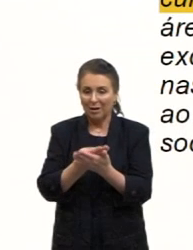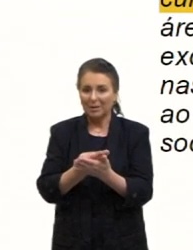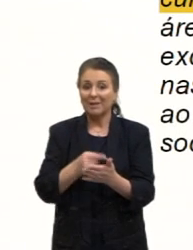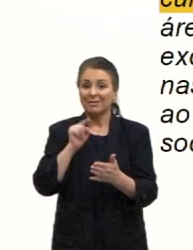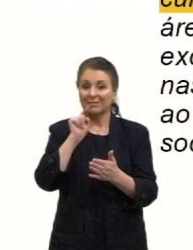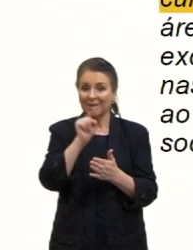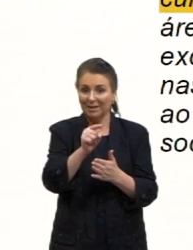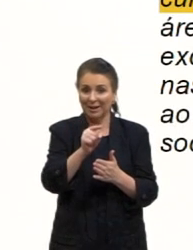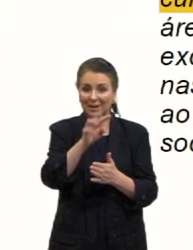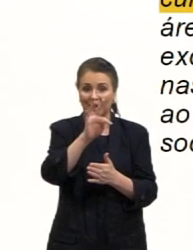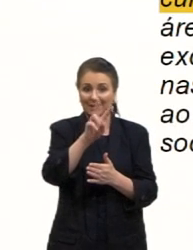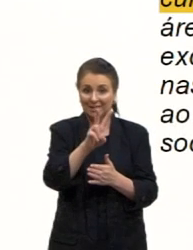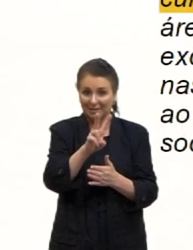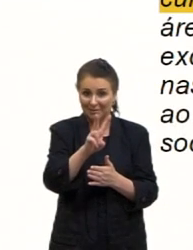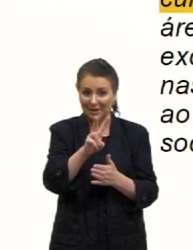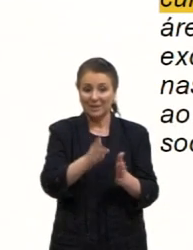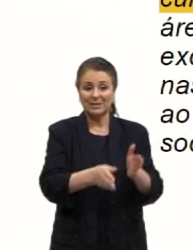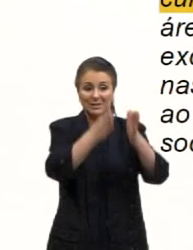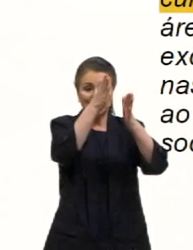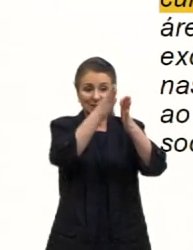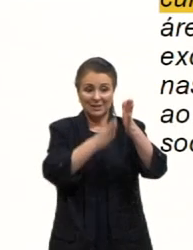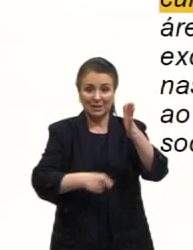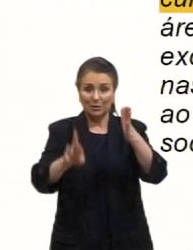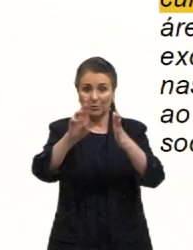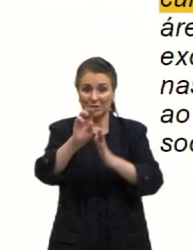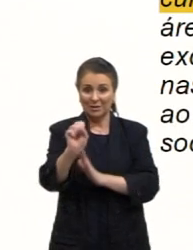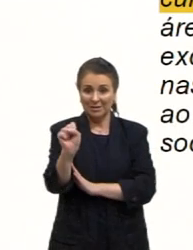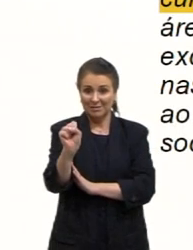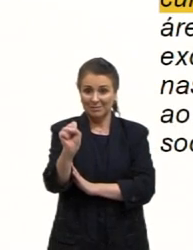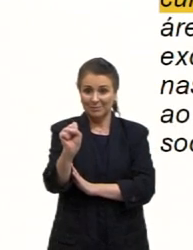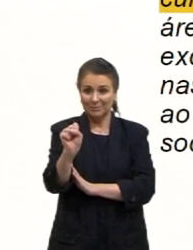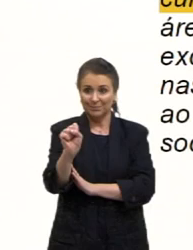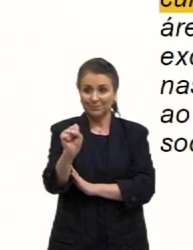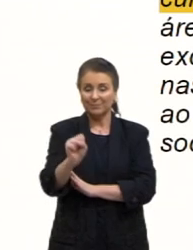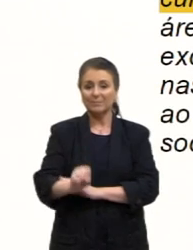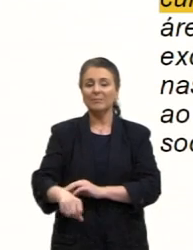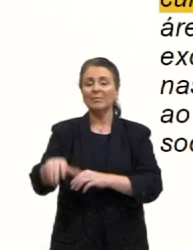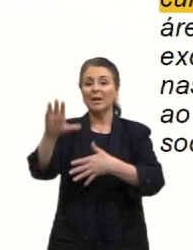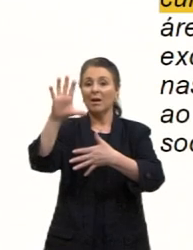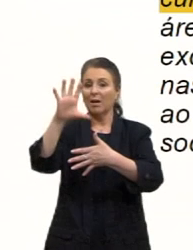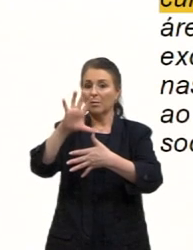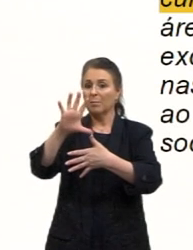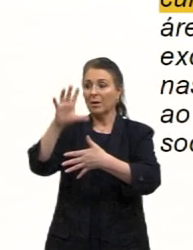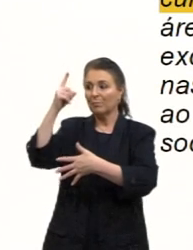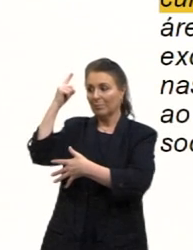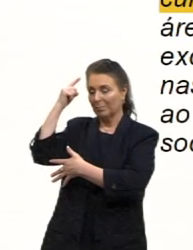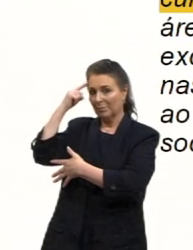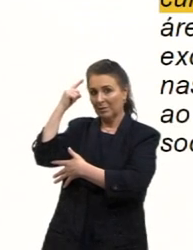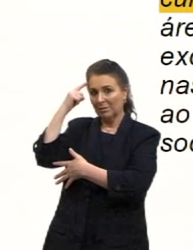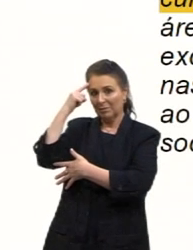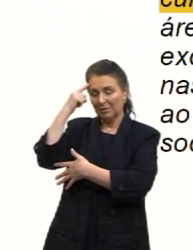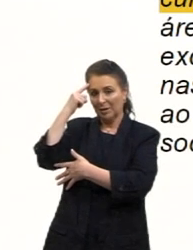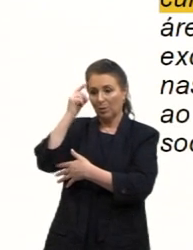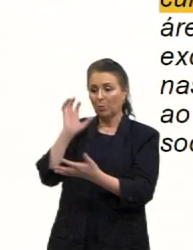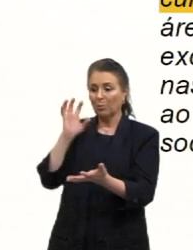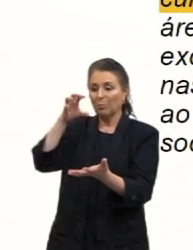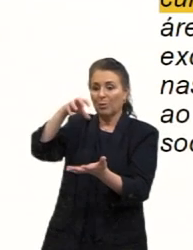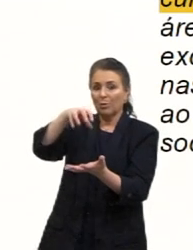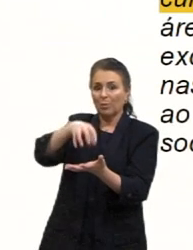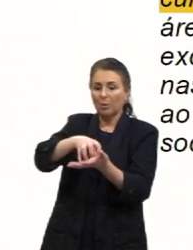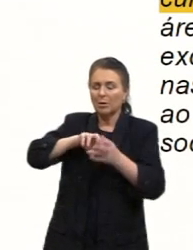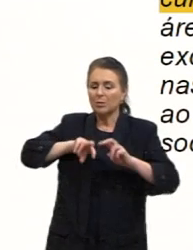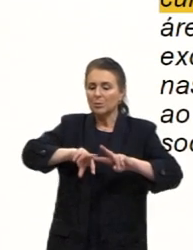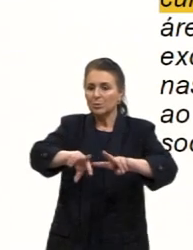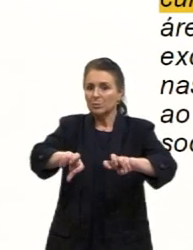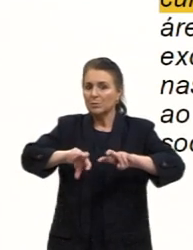da TV Seduc RS e continuando aqui a América foi pensada como uma colônia de exploração